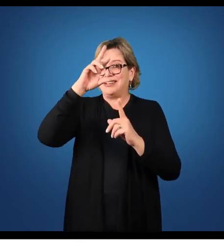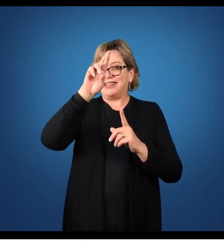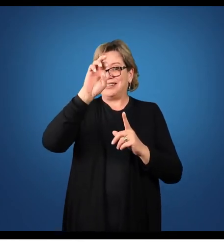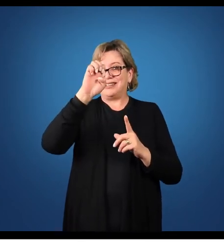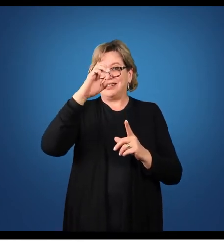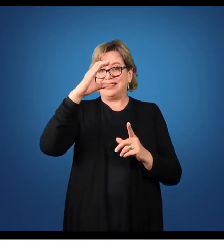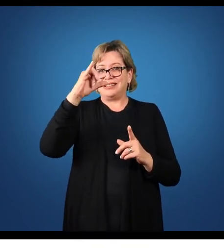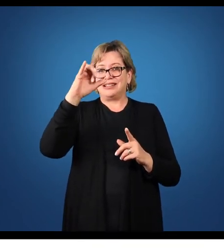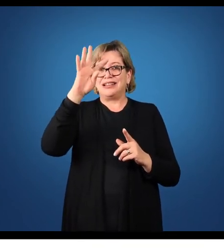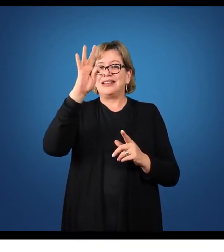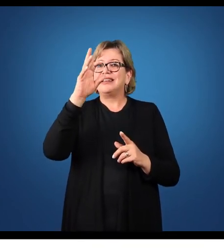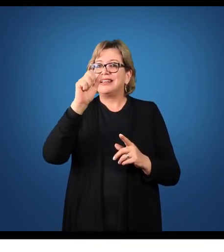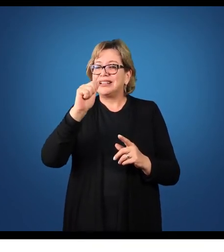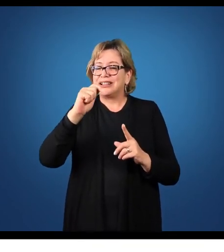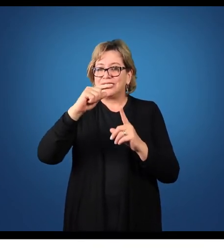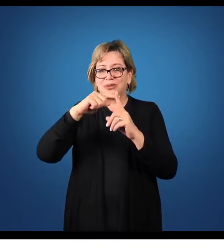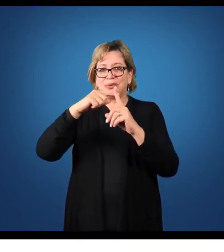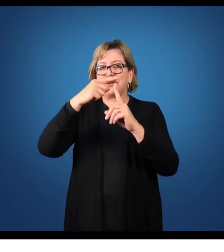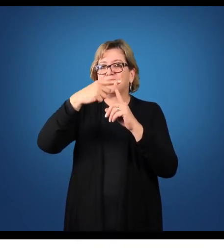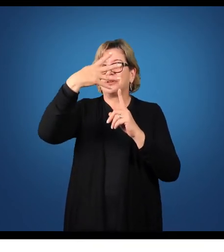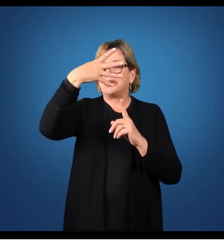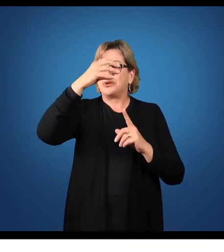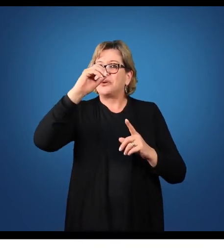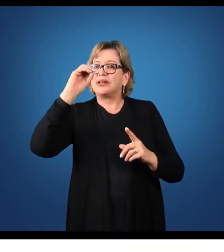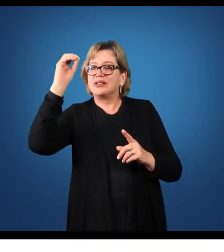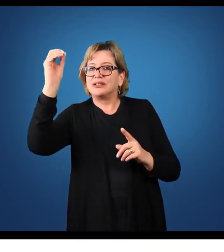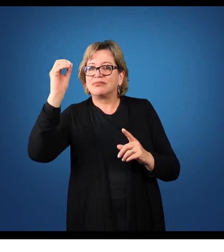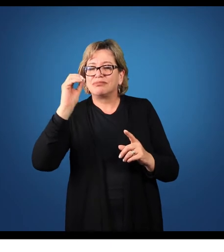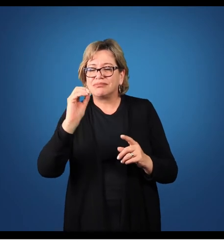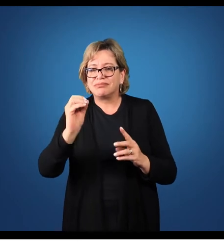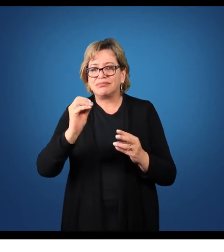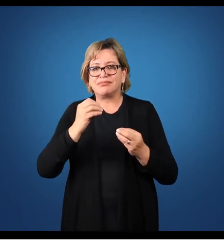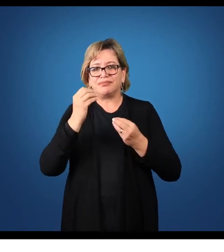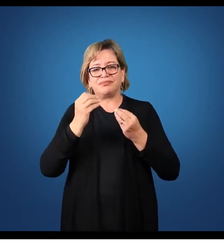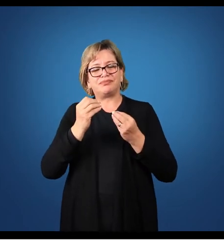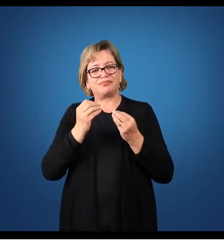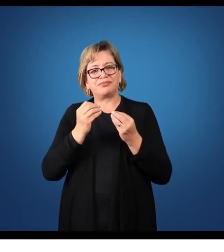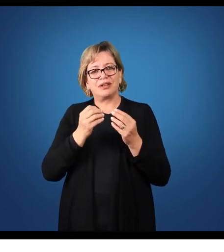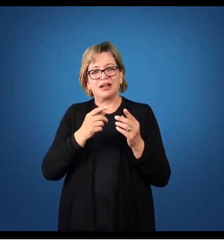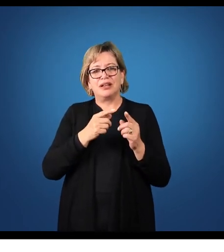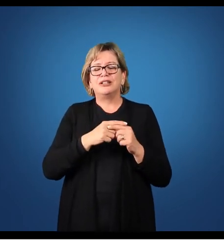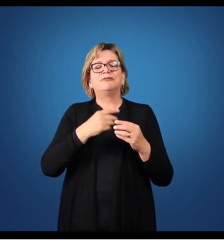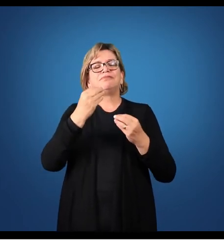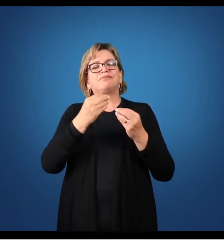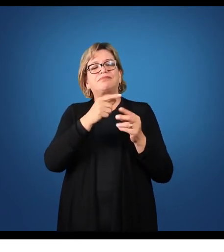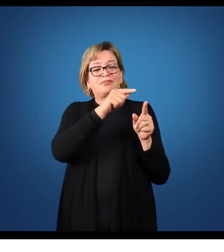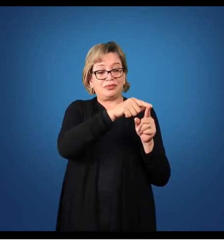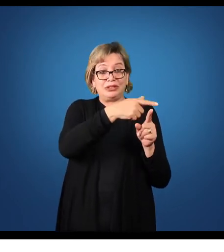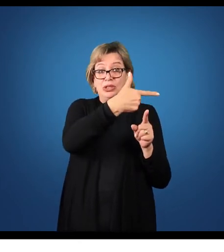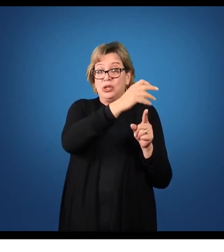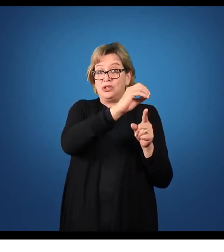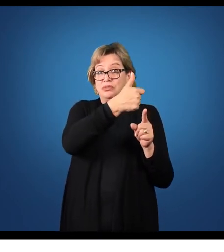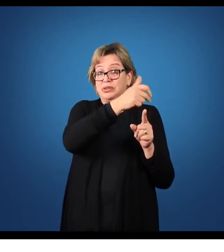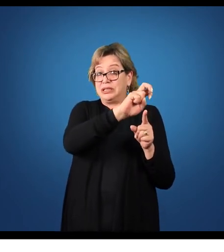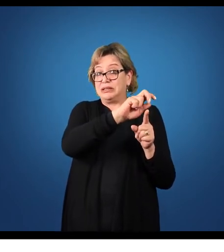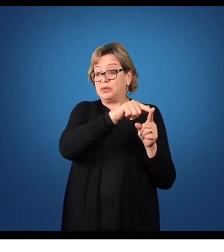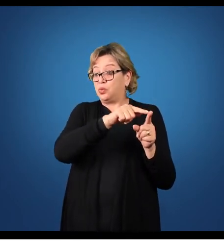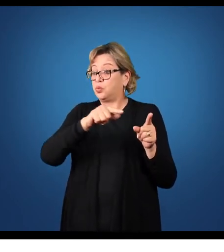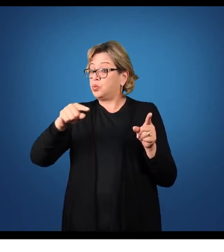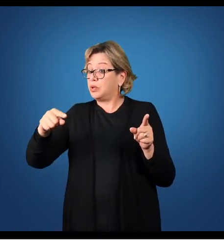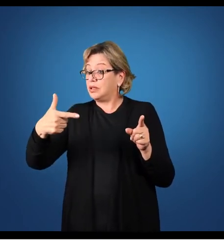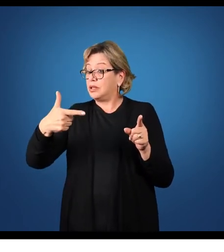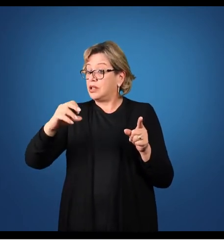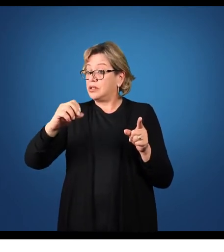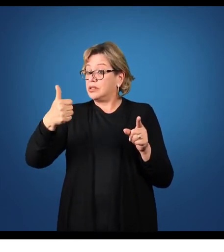operacionais líquidas de 2017 em relação a 2015 que eu falei anteriormente. Se todas as outras